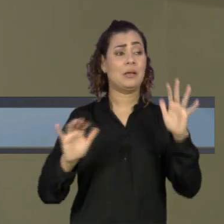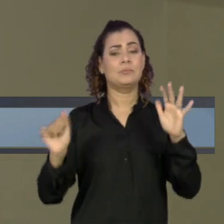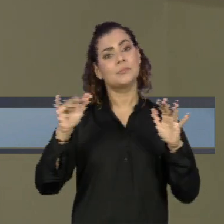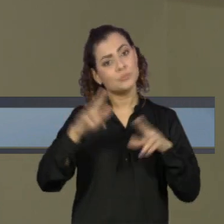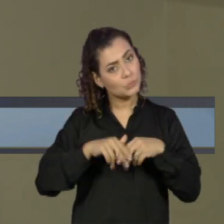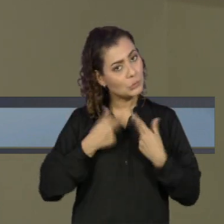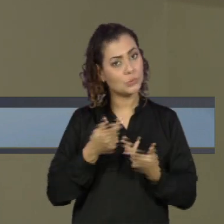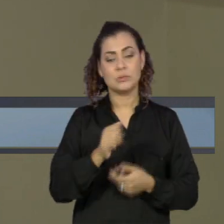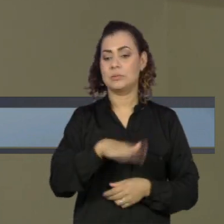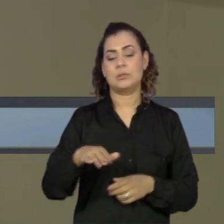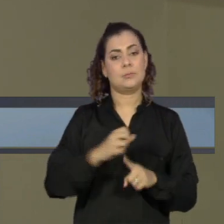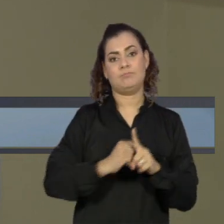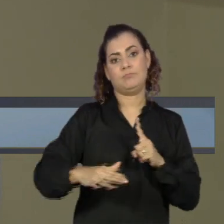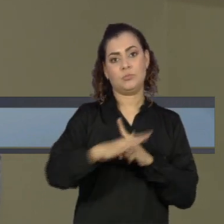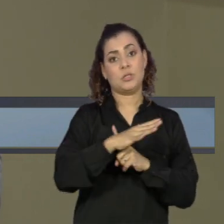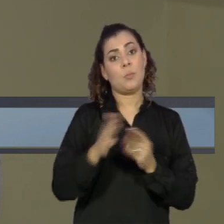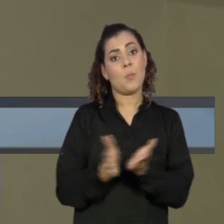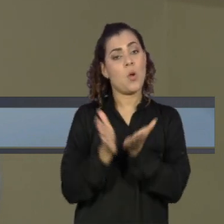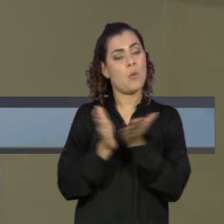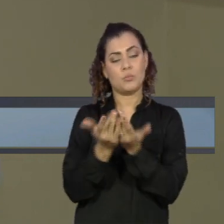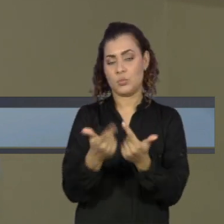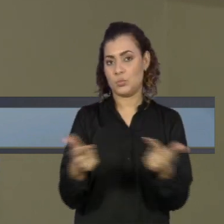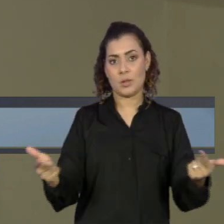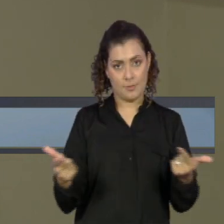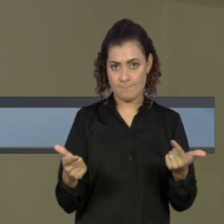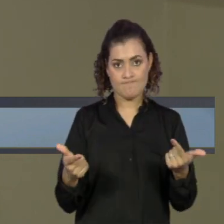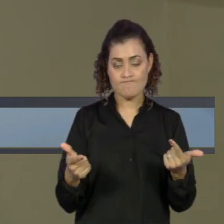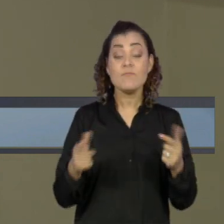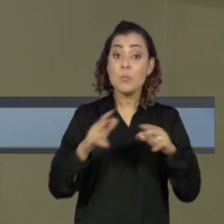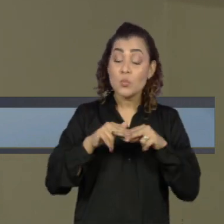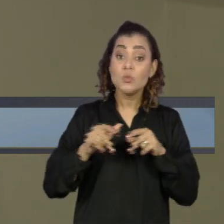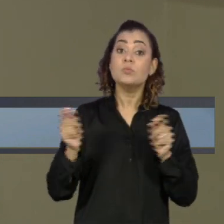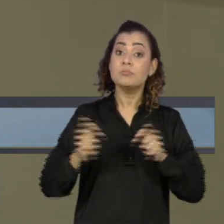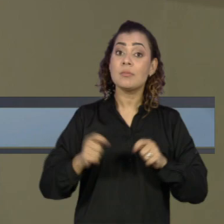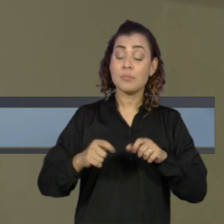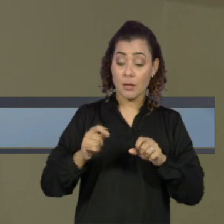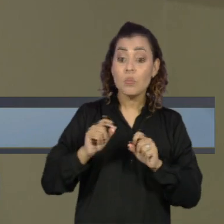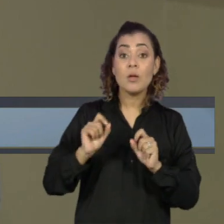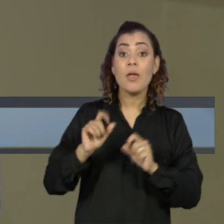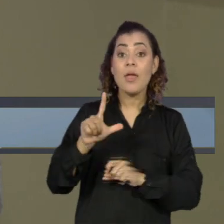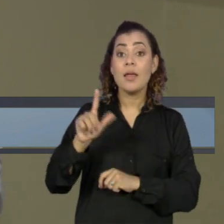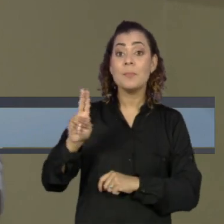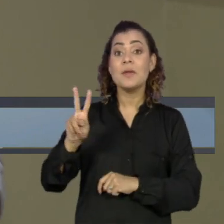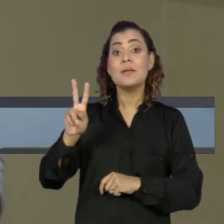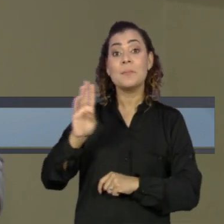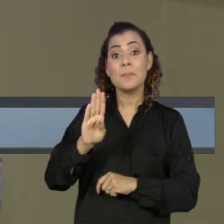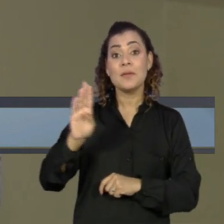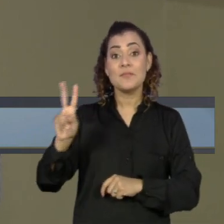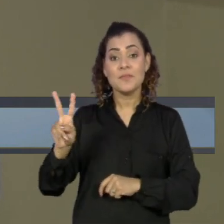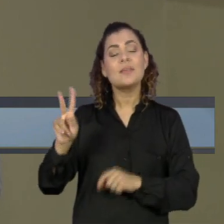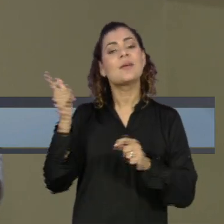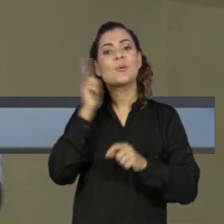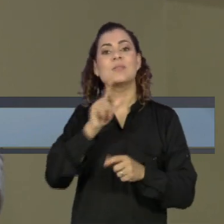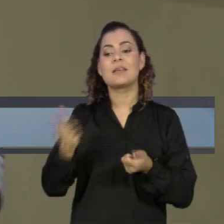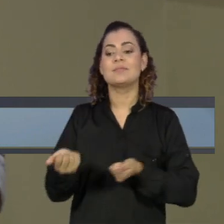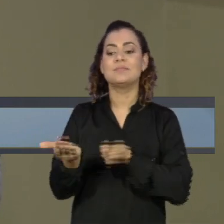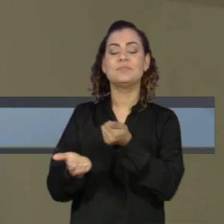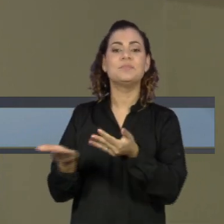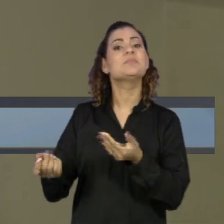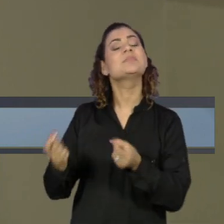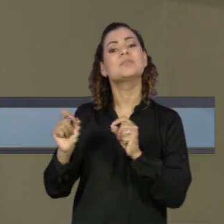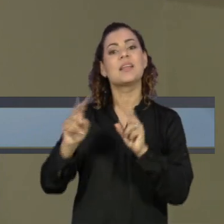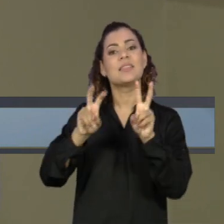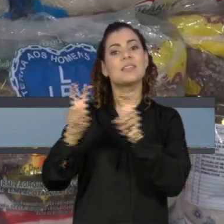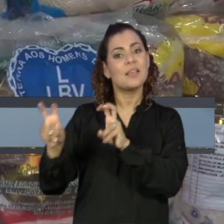o cenário de crise socioeconômica. E justamente por conta da crise, a LBV vai distribuir também nesta campanha cestas